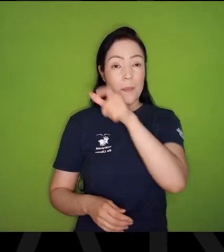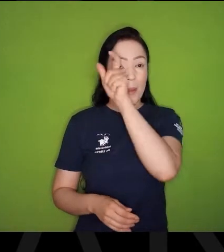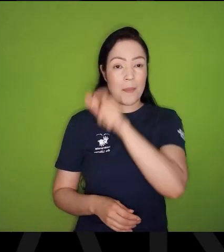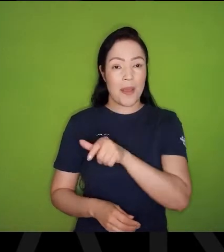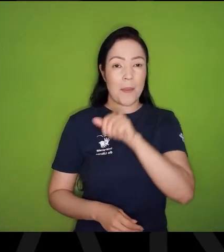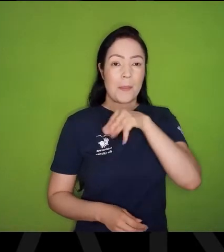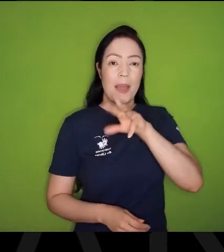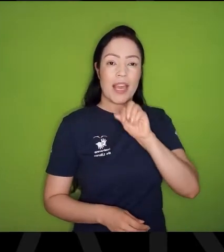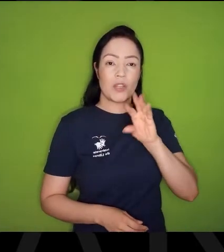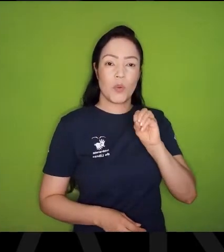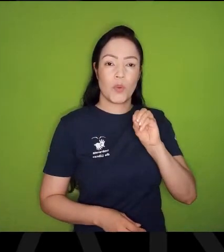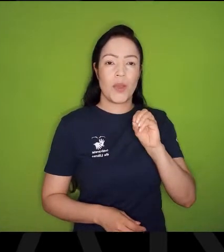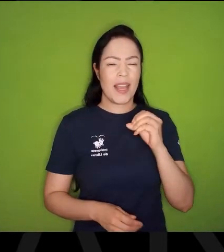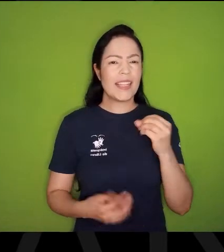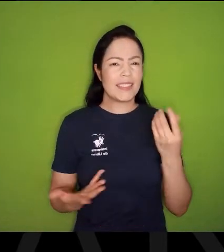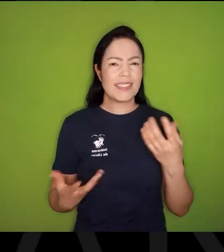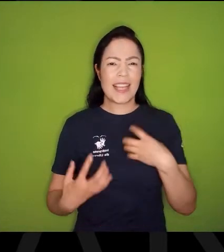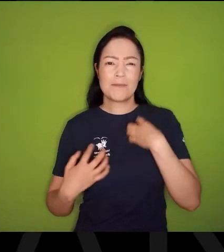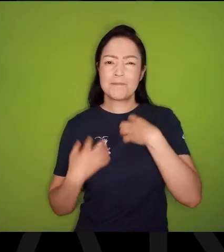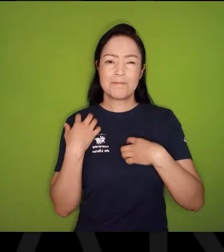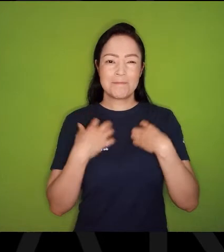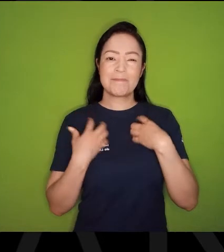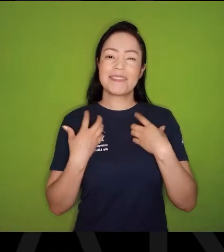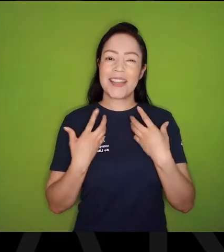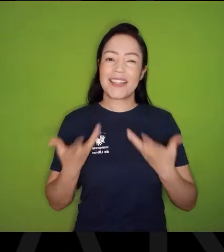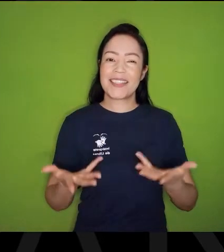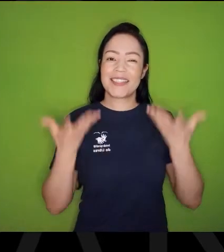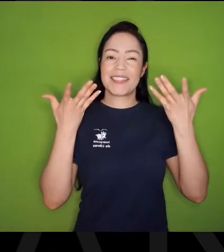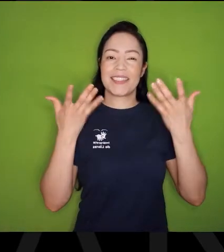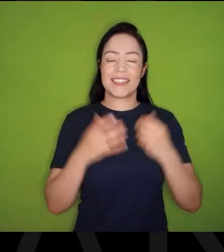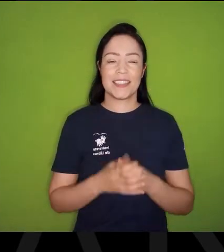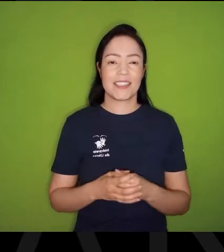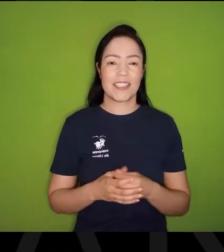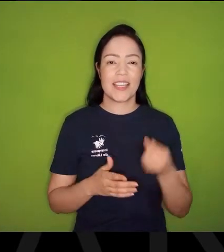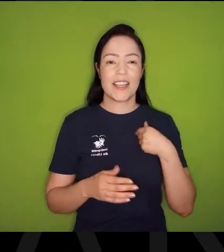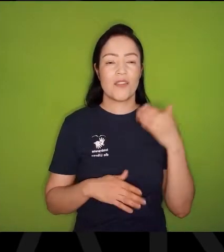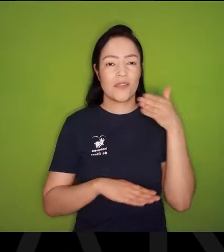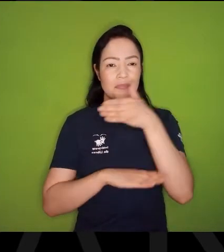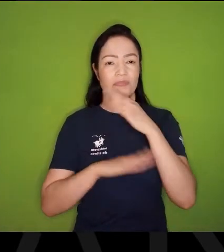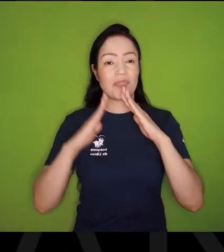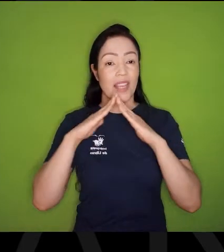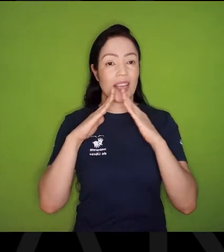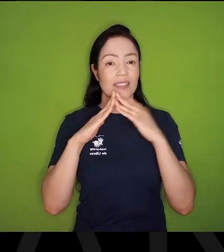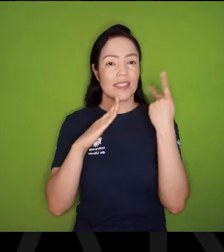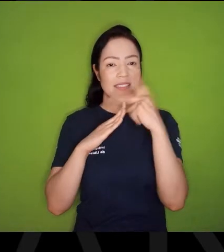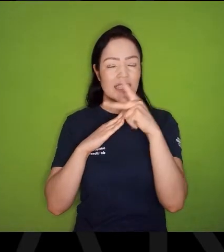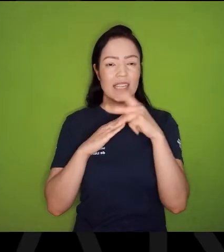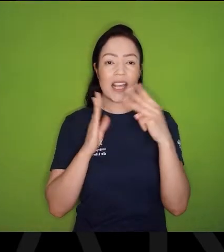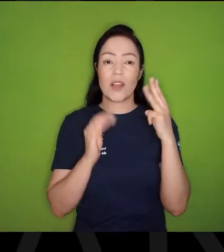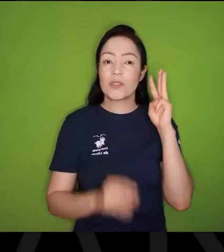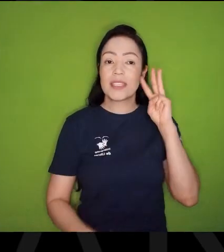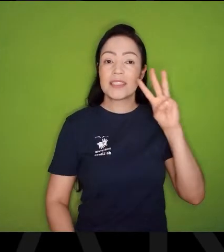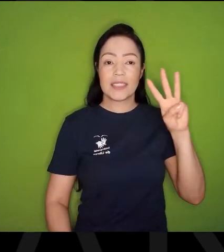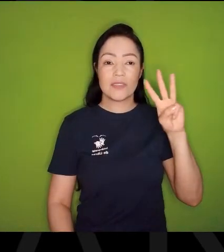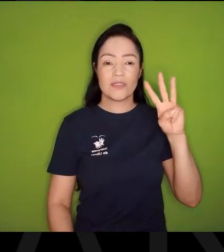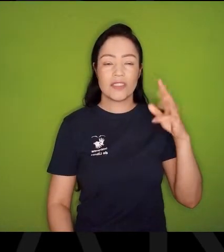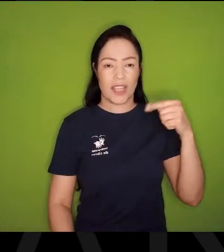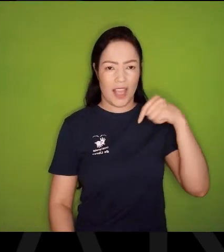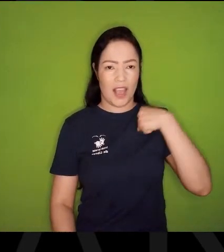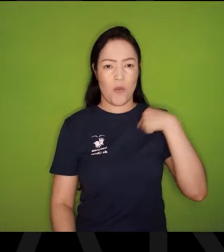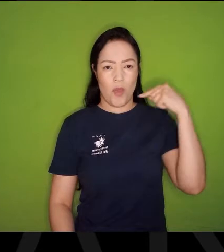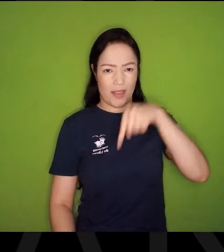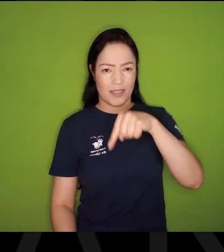Cultural, E ter ido a casa dele, Volto a dizer, No terceiro dia que eu estava em São Paulo,